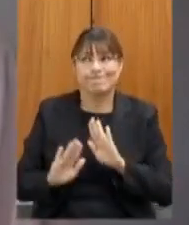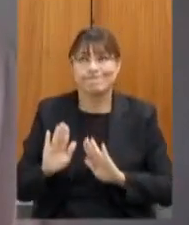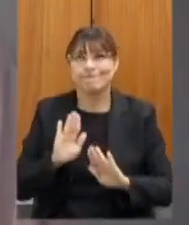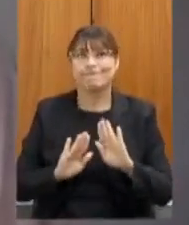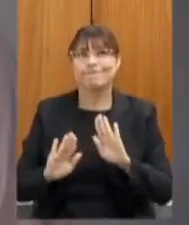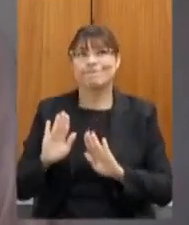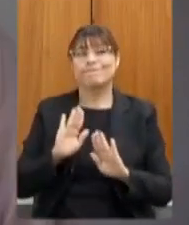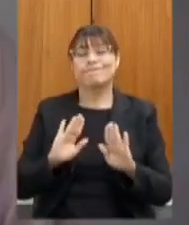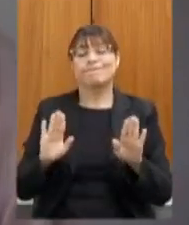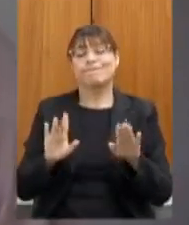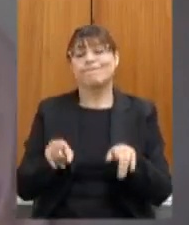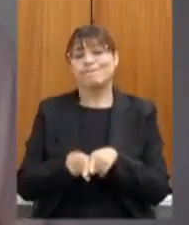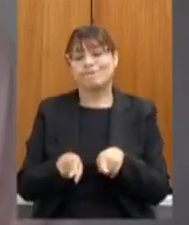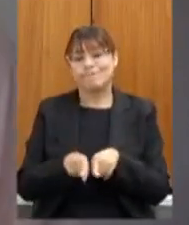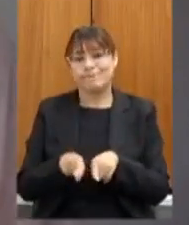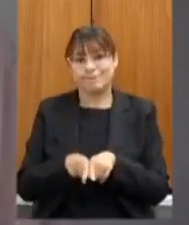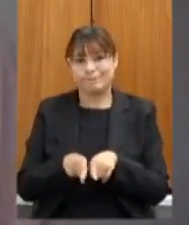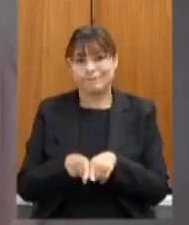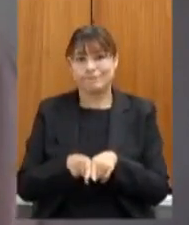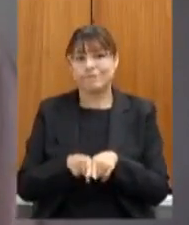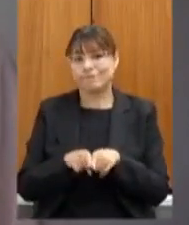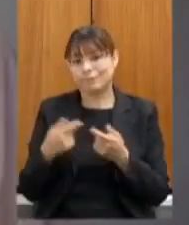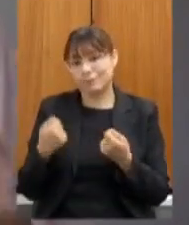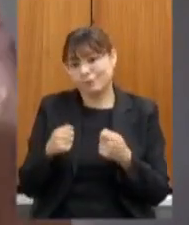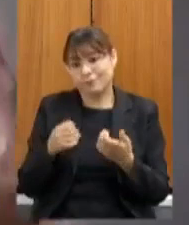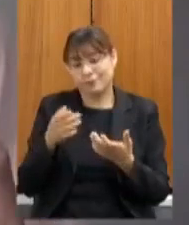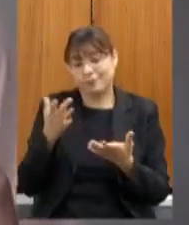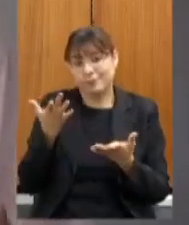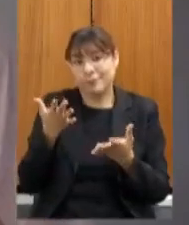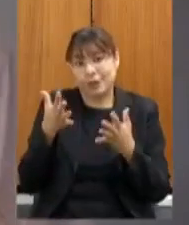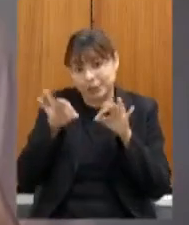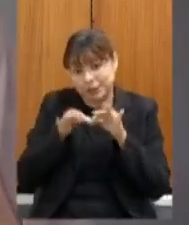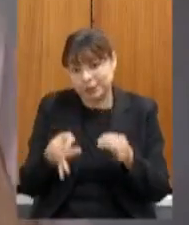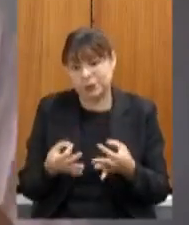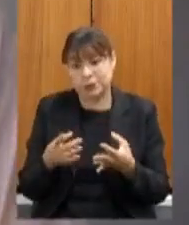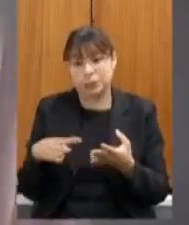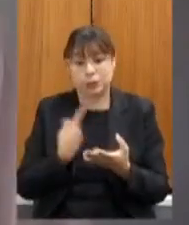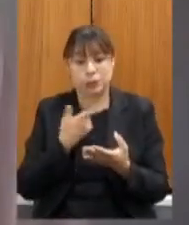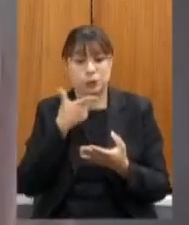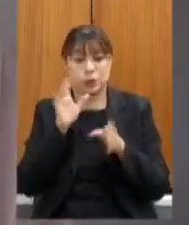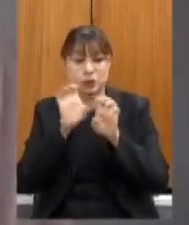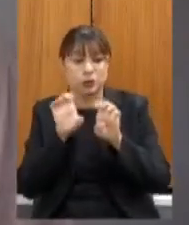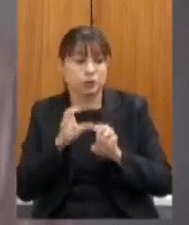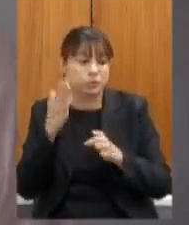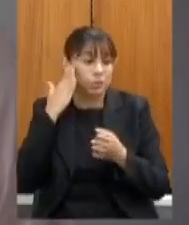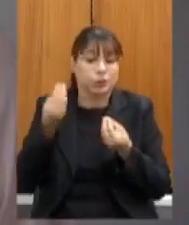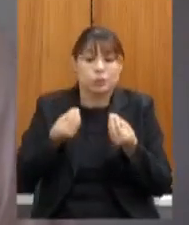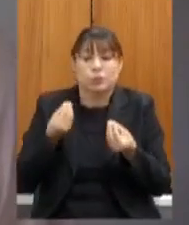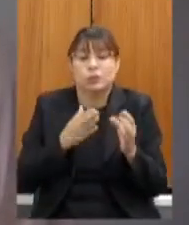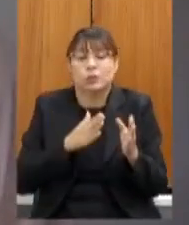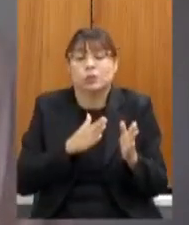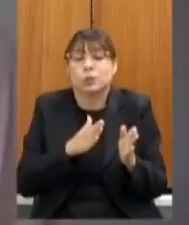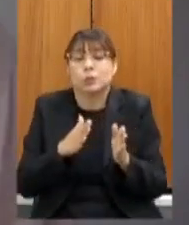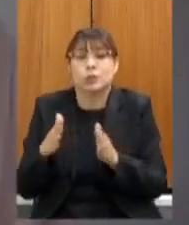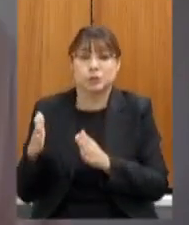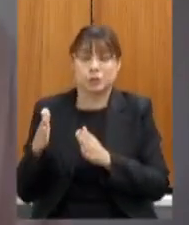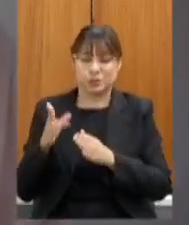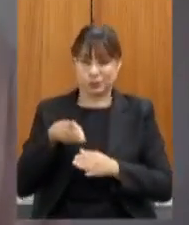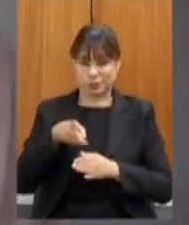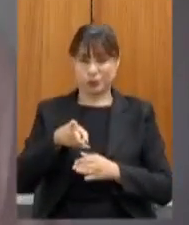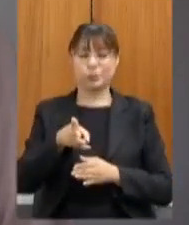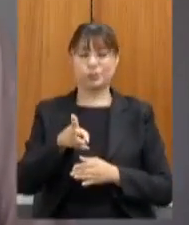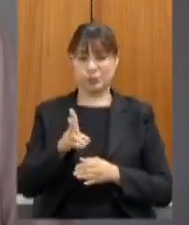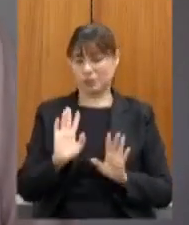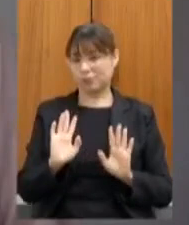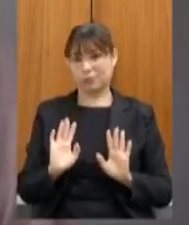que também precisa ser de forma bastante prática para estruturar para saber como nós vamos caminhar nesse processo e avançar nele